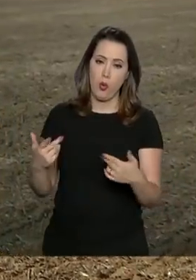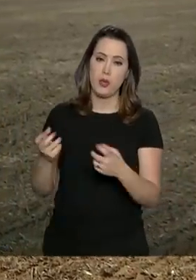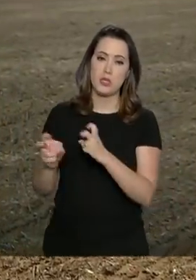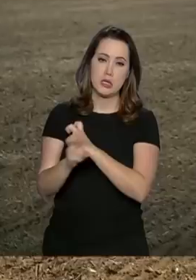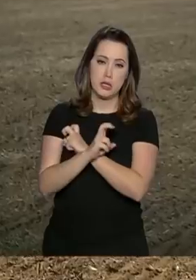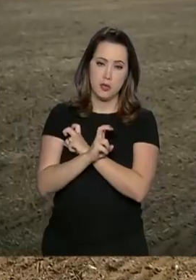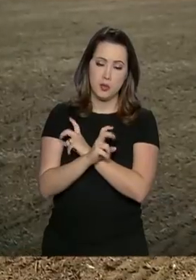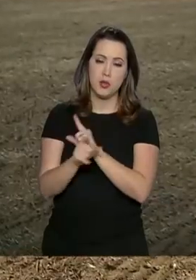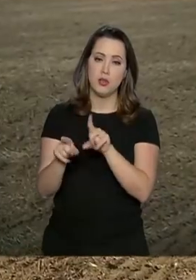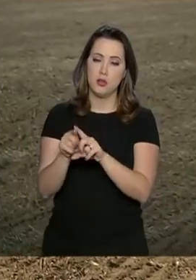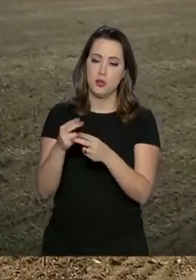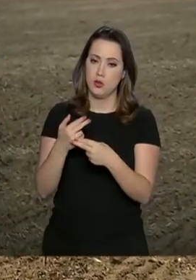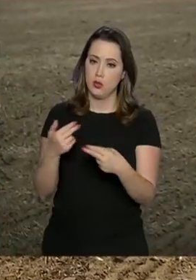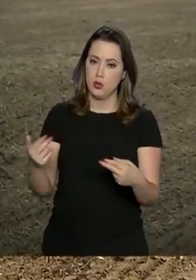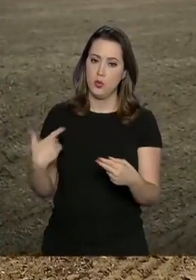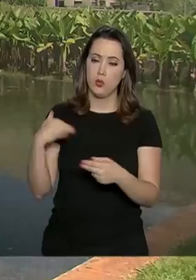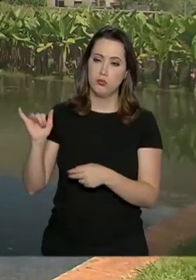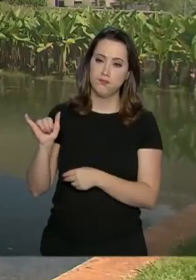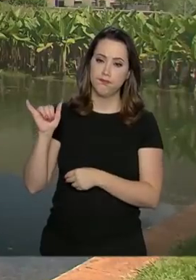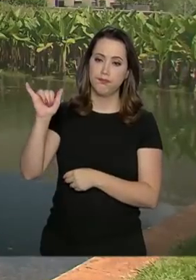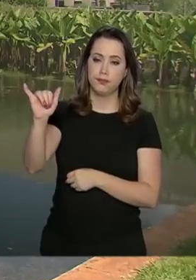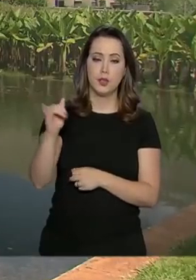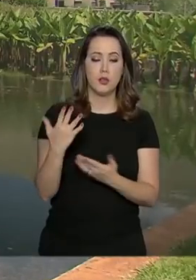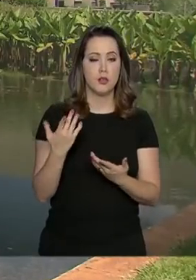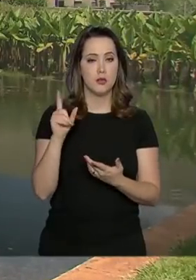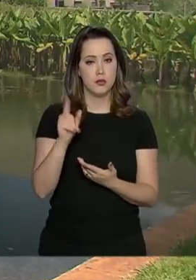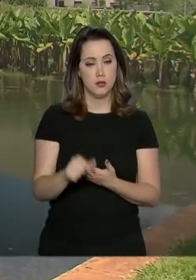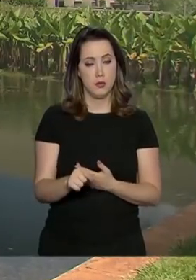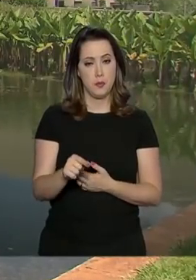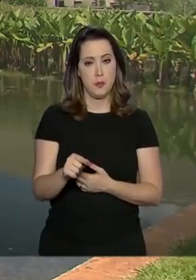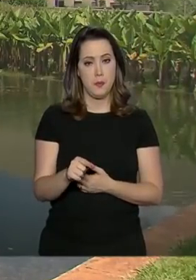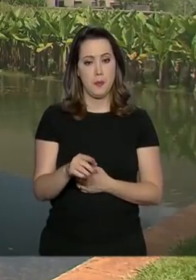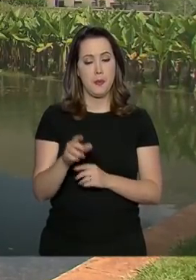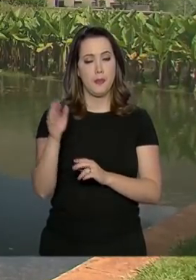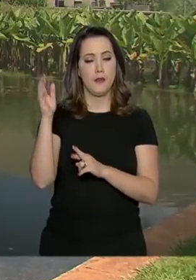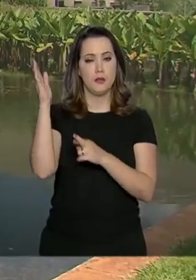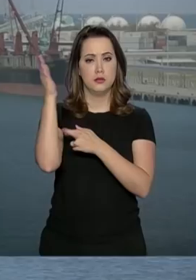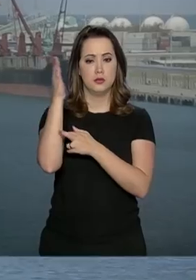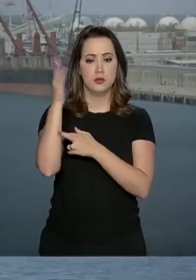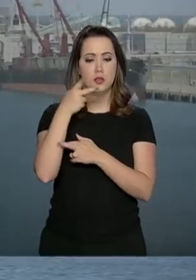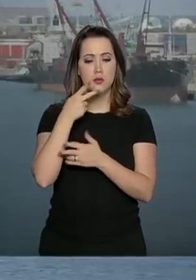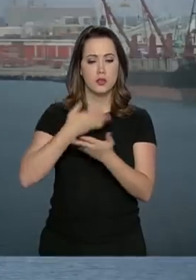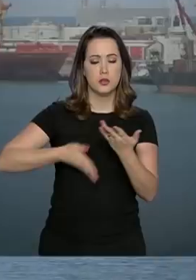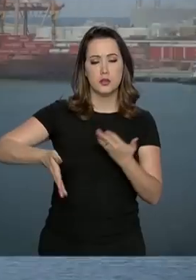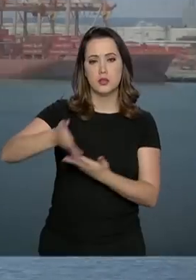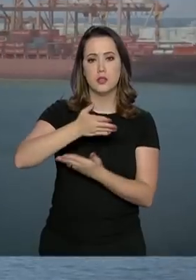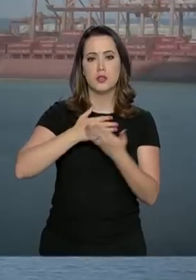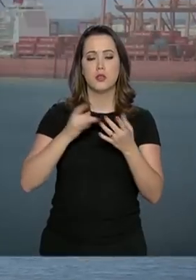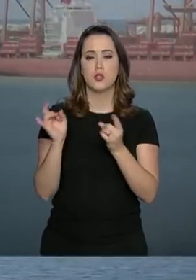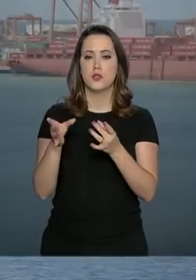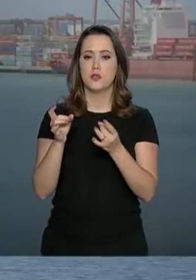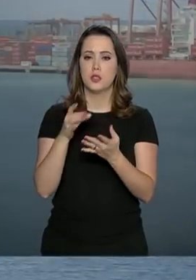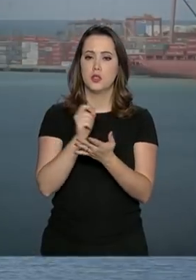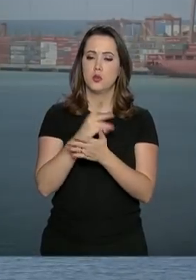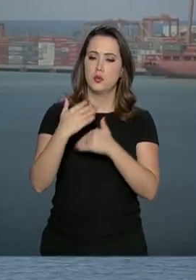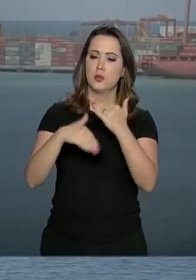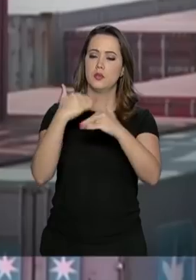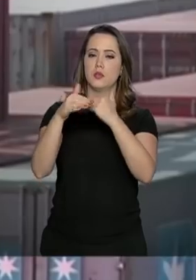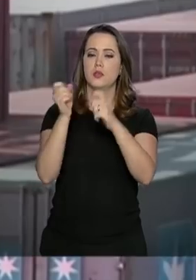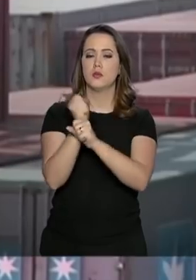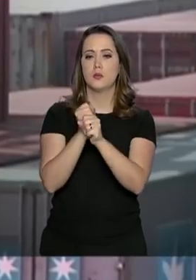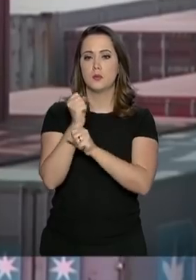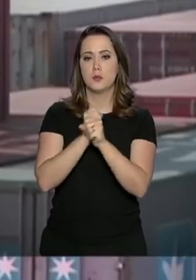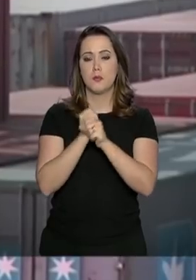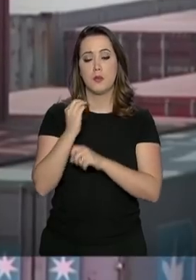fertilizantes e componentes de aviação. Segundo o Itamaraty, as relações comerciais têm registrado uma evolução nos últimos anos.